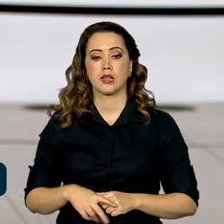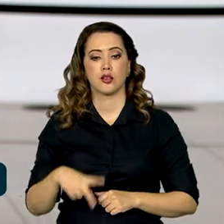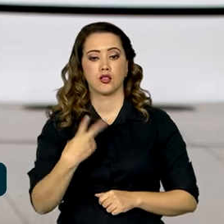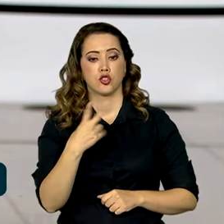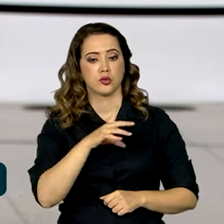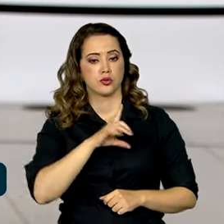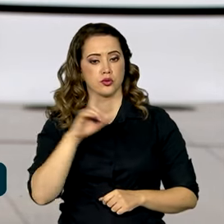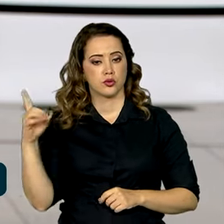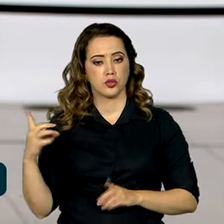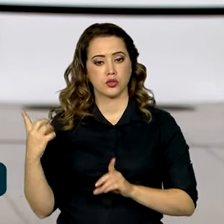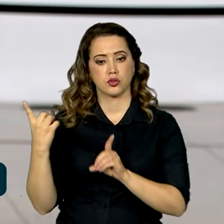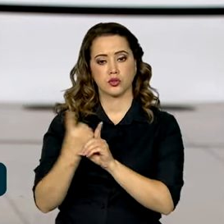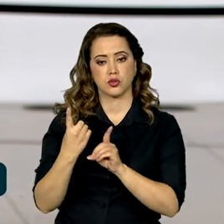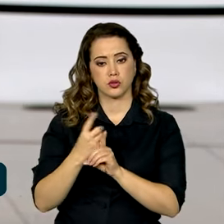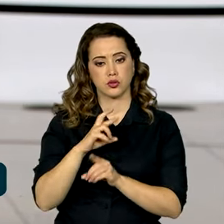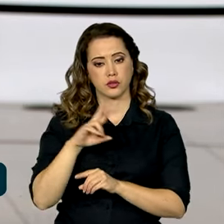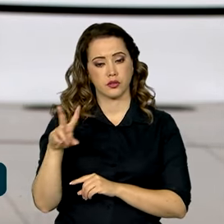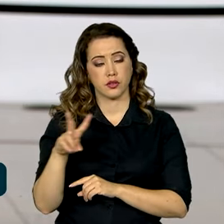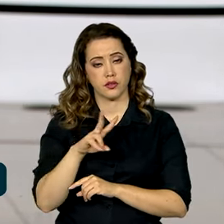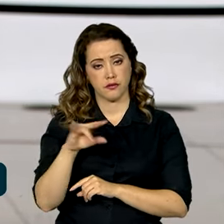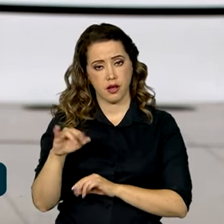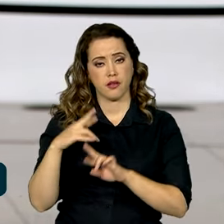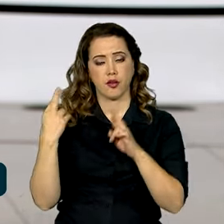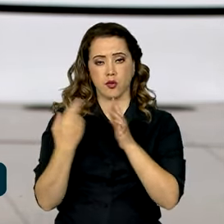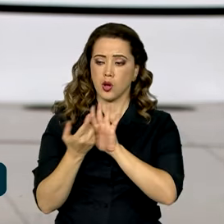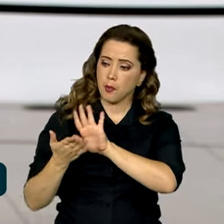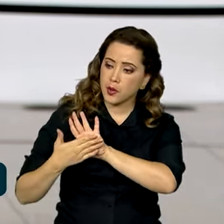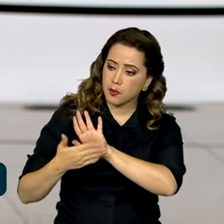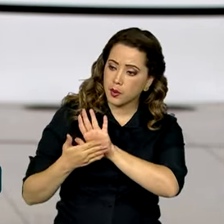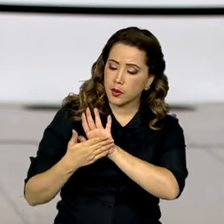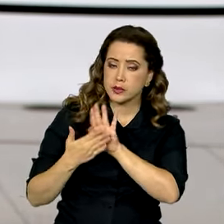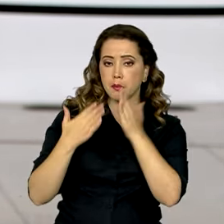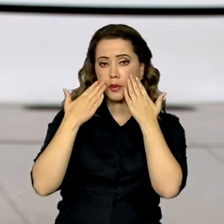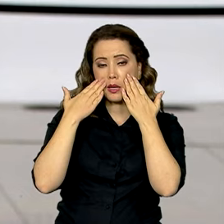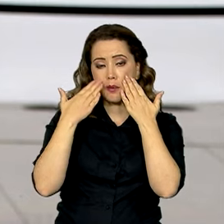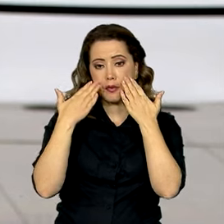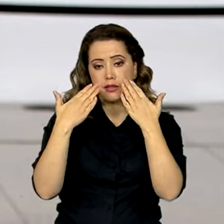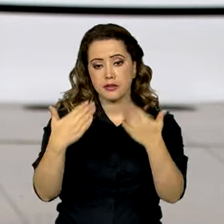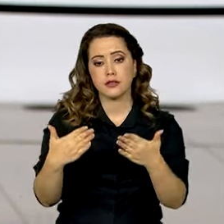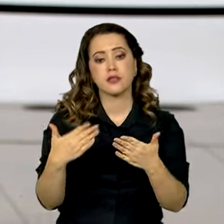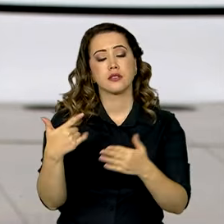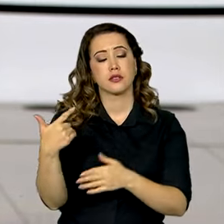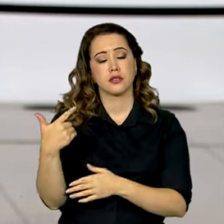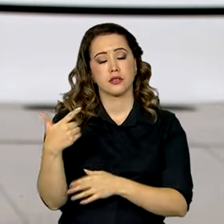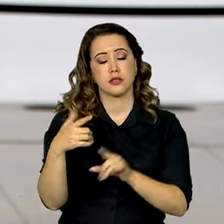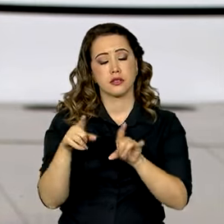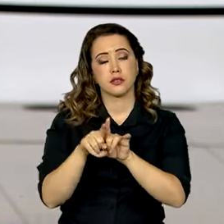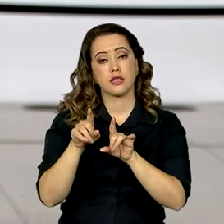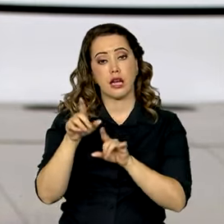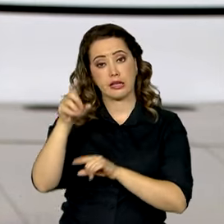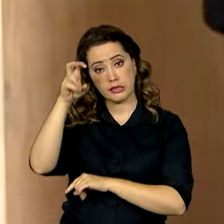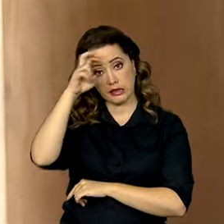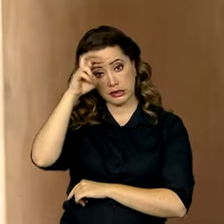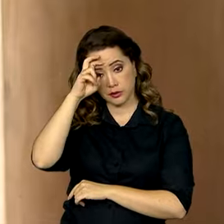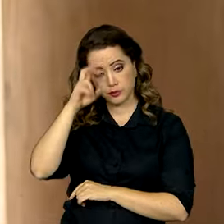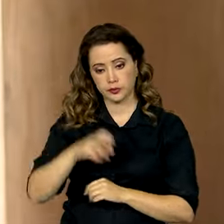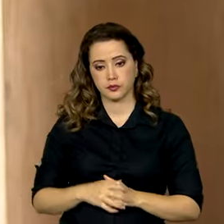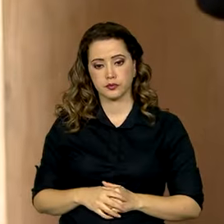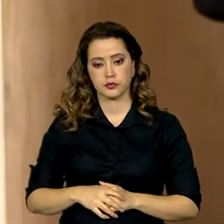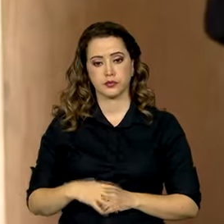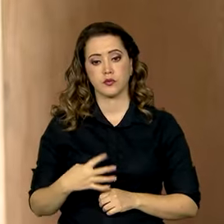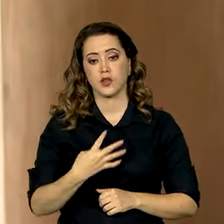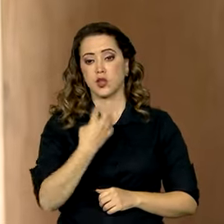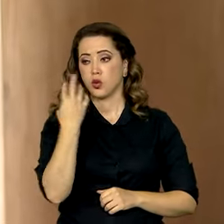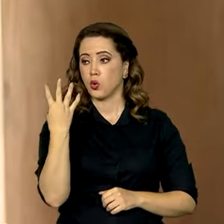propostas para serem apresentadas na 63ª cúpula de chefes de Estado, que acontecerá na quinta-feira. Quatro